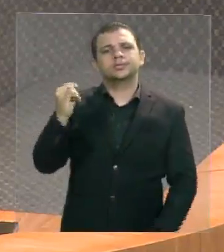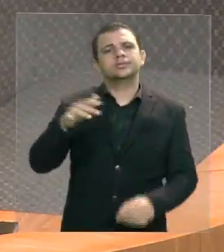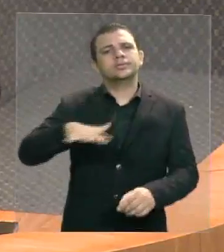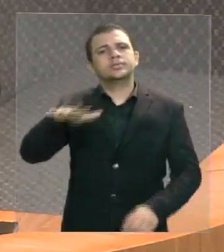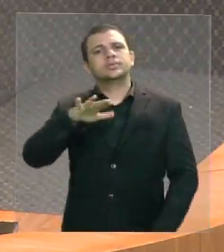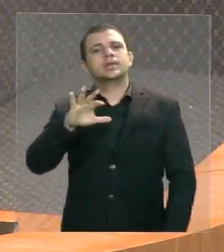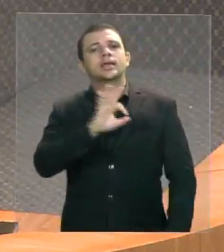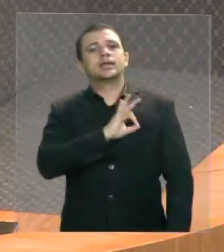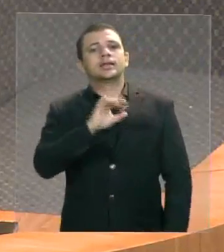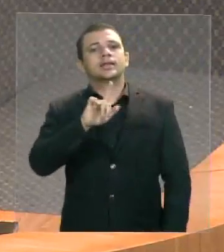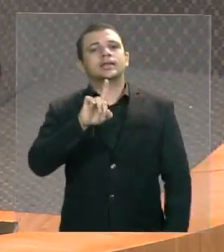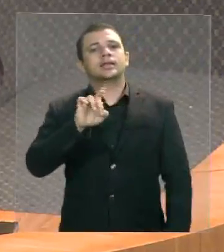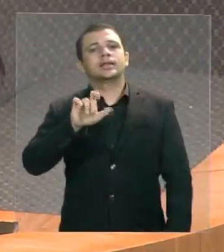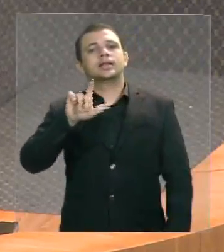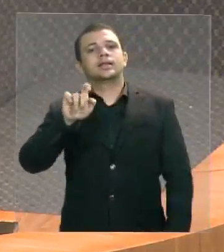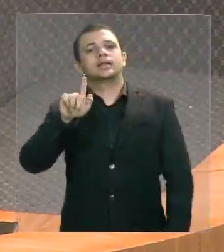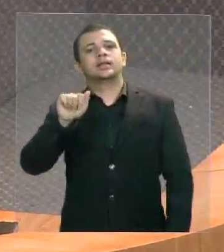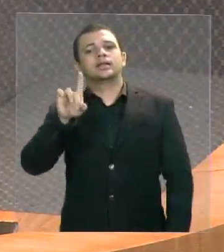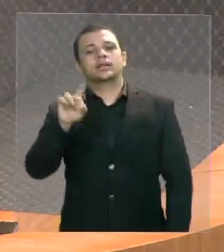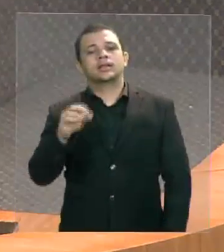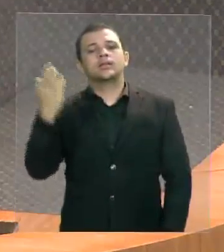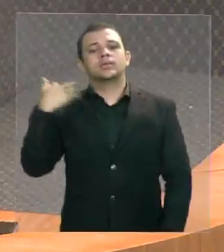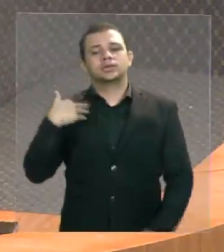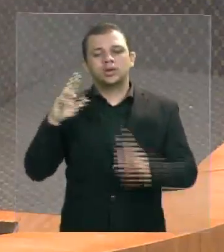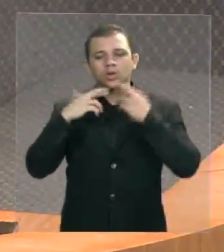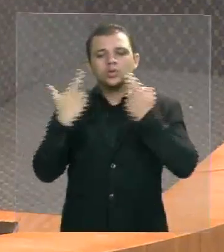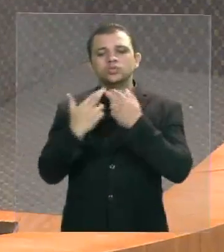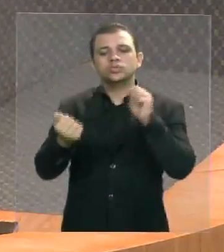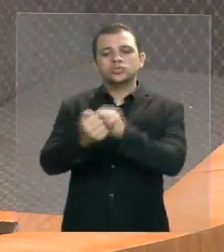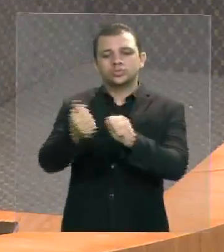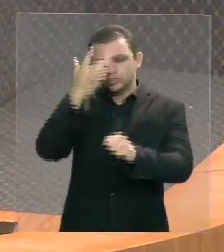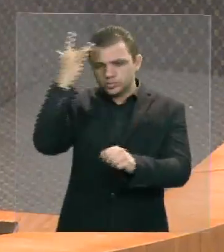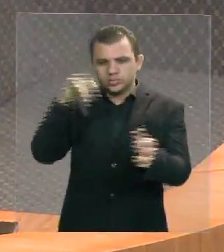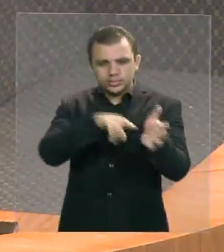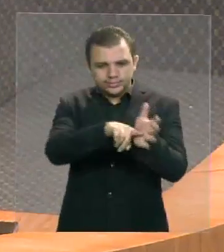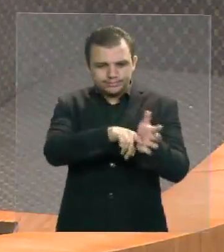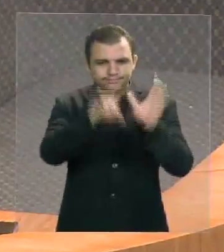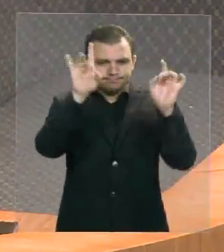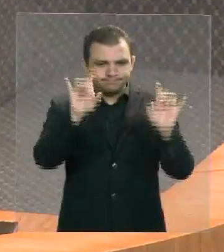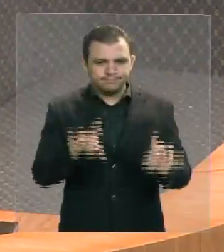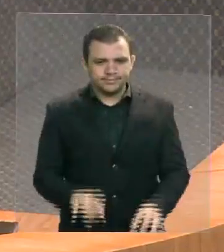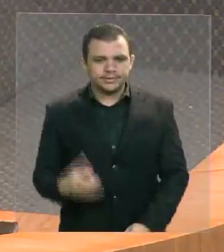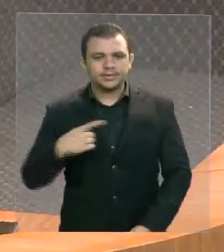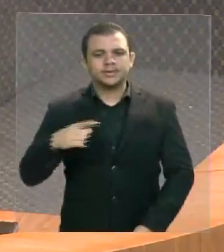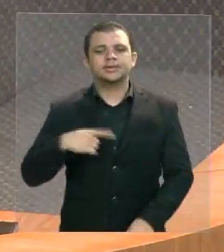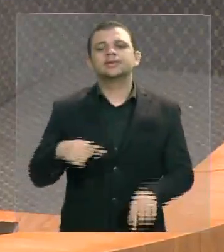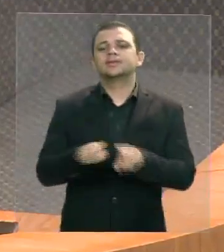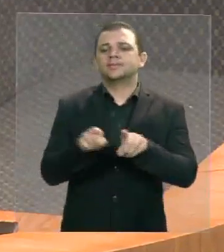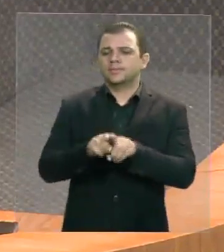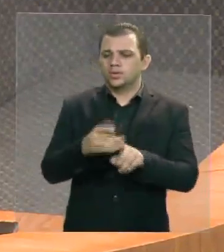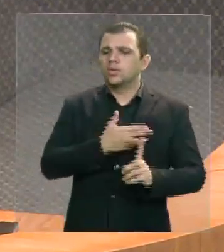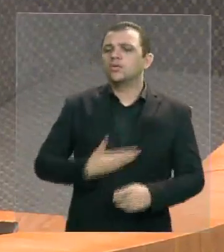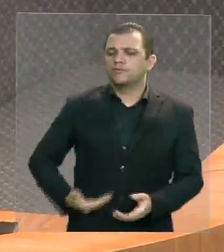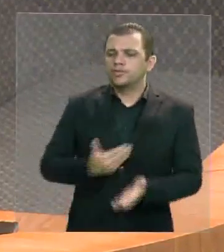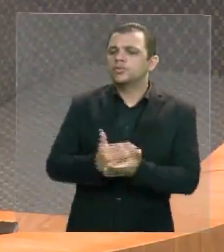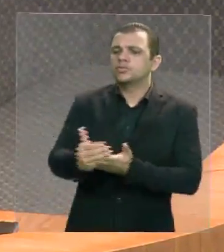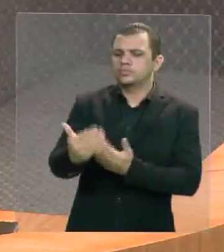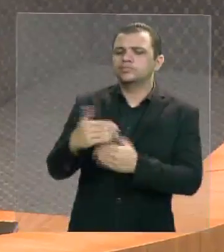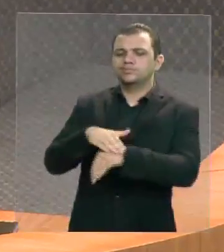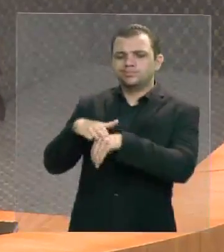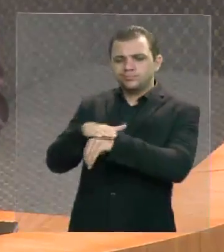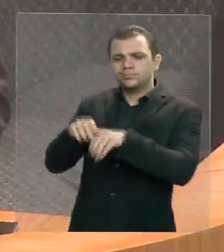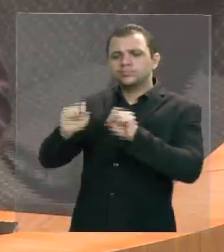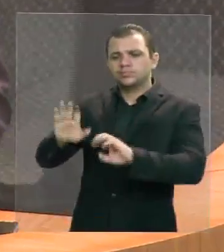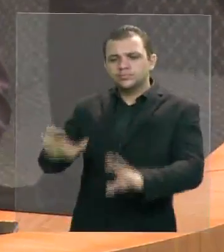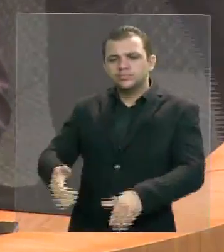categoria dos peritos que o governo já sinalizou a conversa para que também haja uma melhora na questão salarial mas isso também tem que ser feito